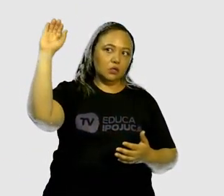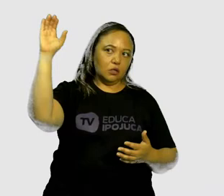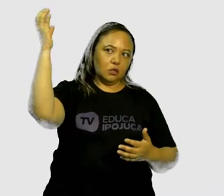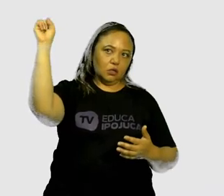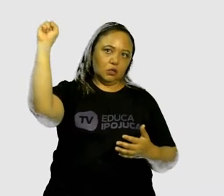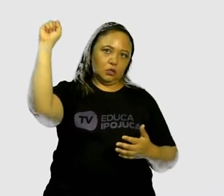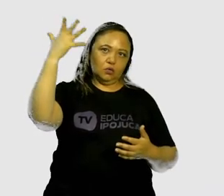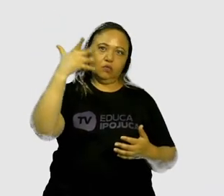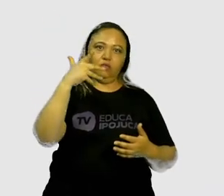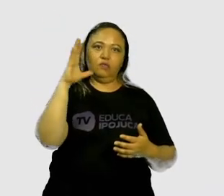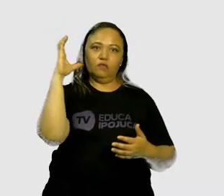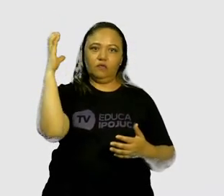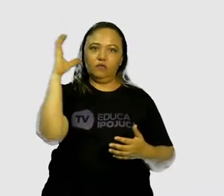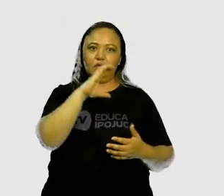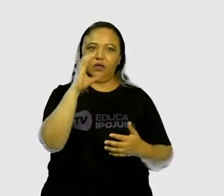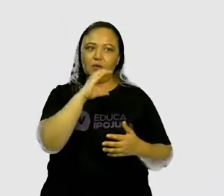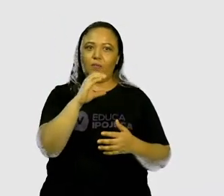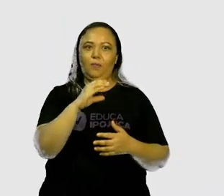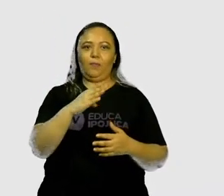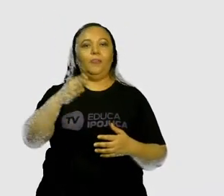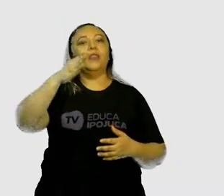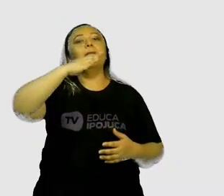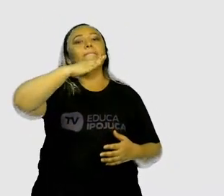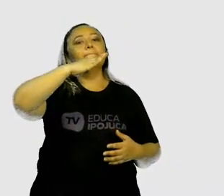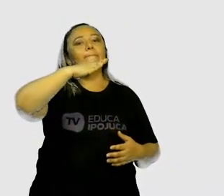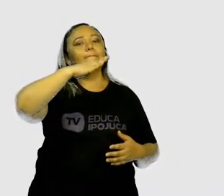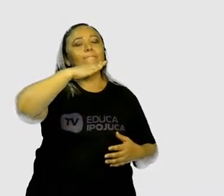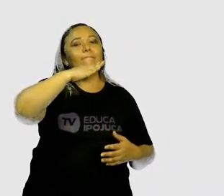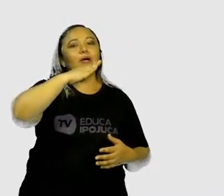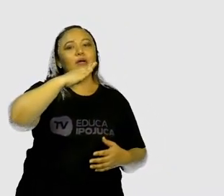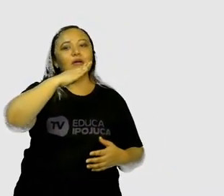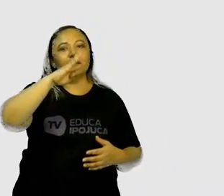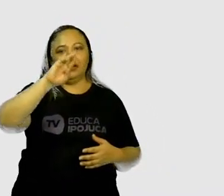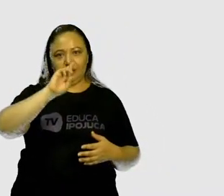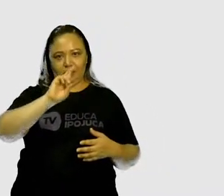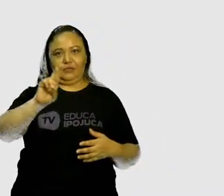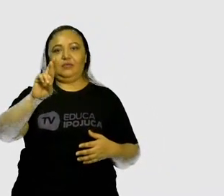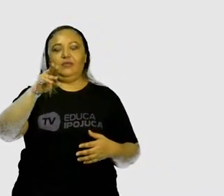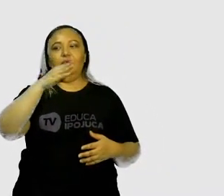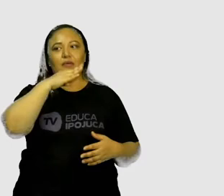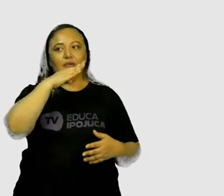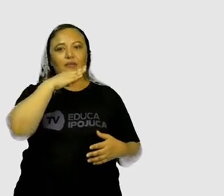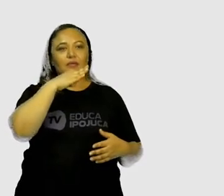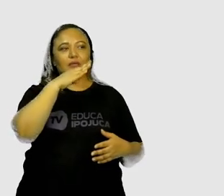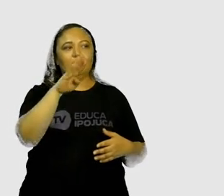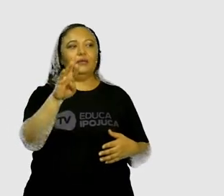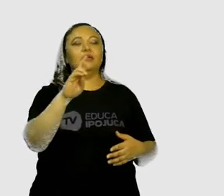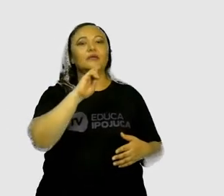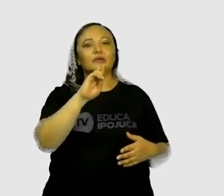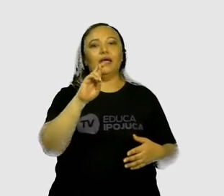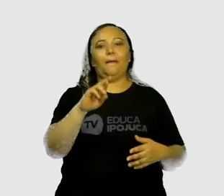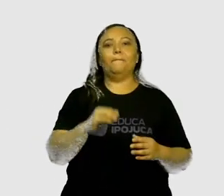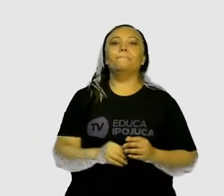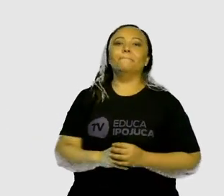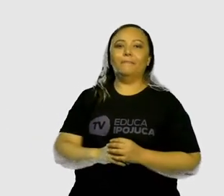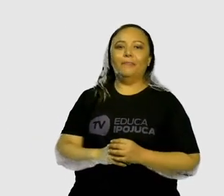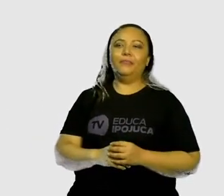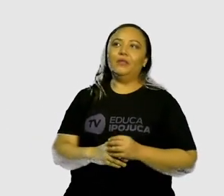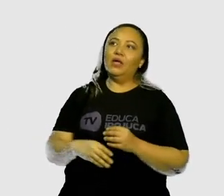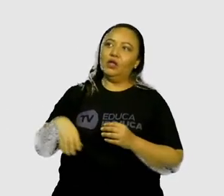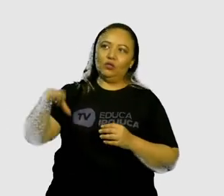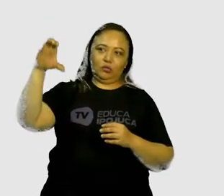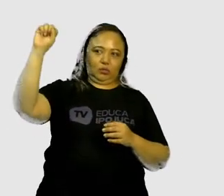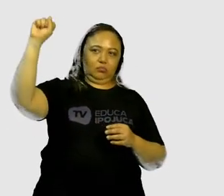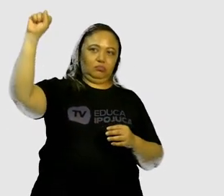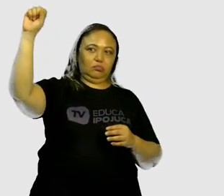Manga. Muito bem. Pois é. Se você respondeu manga, tudo certinho. Fruta que foi mais, que